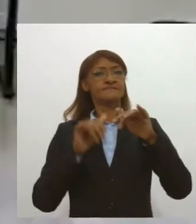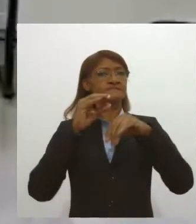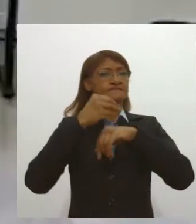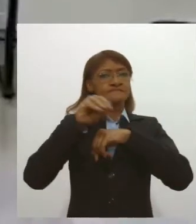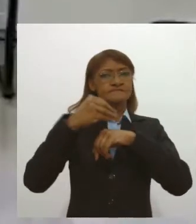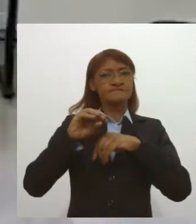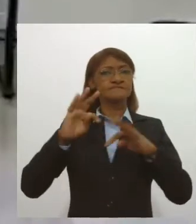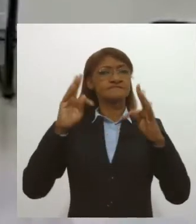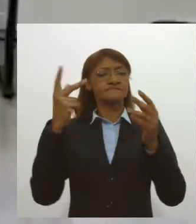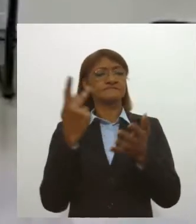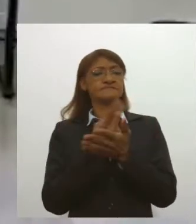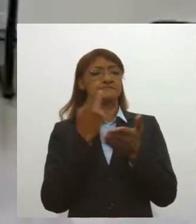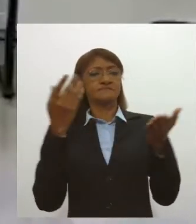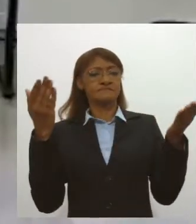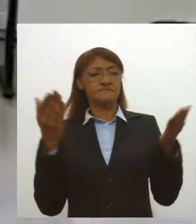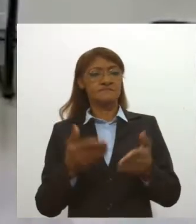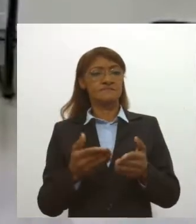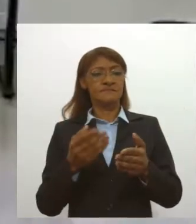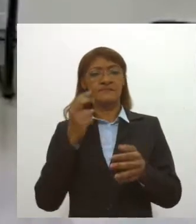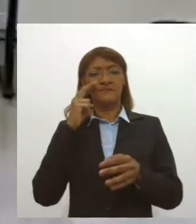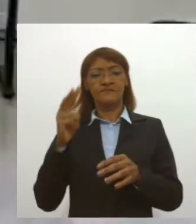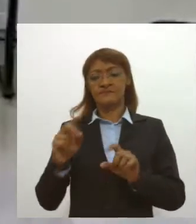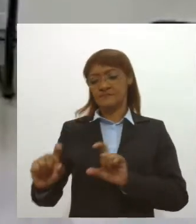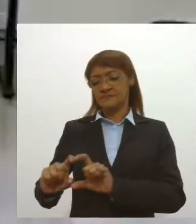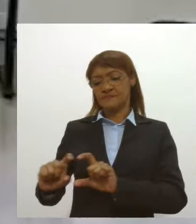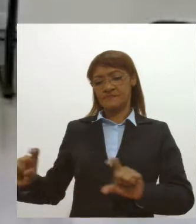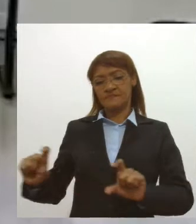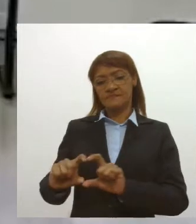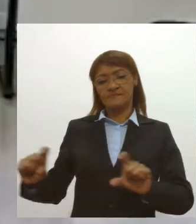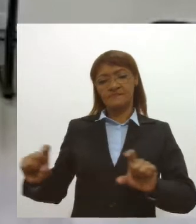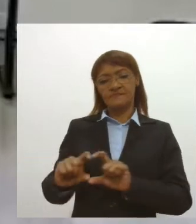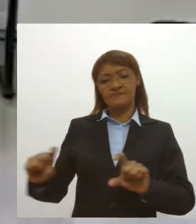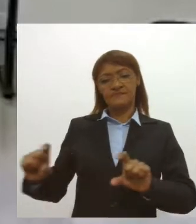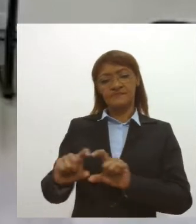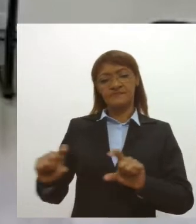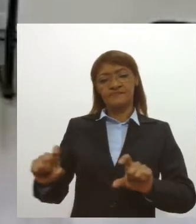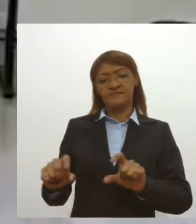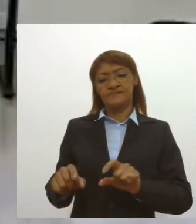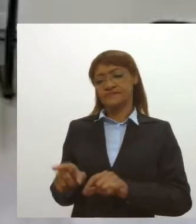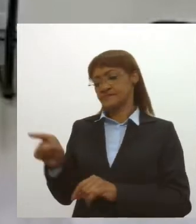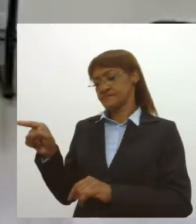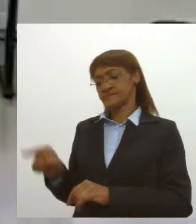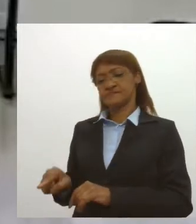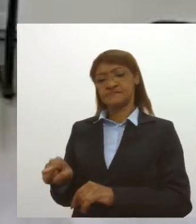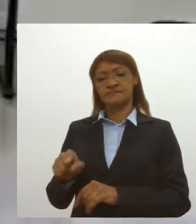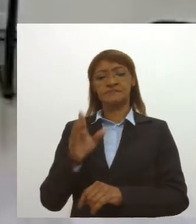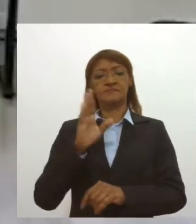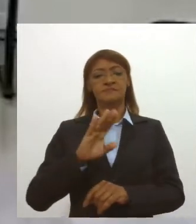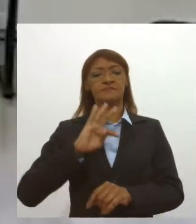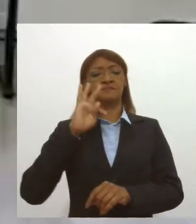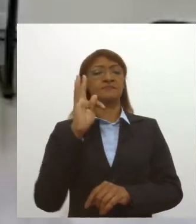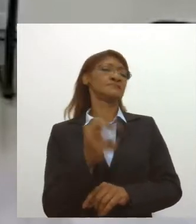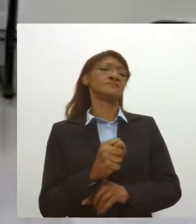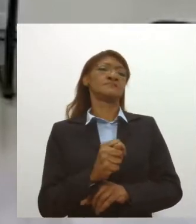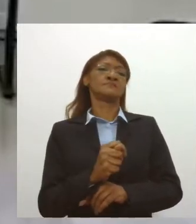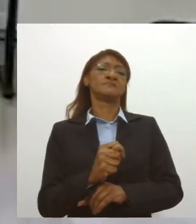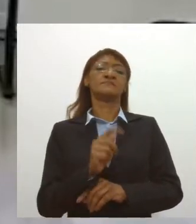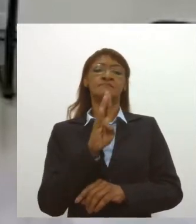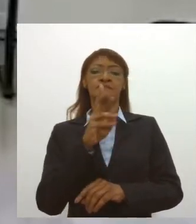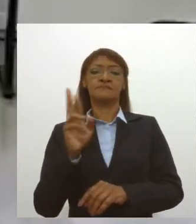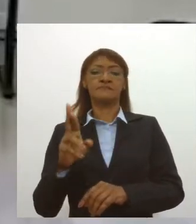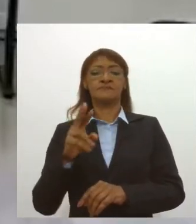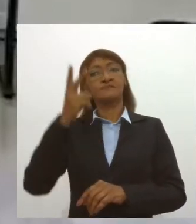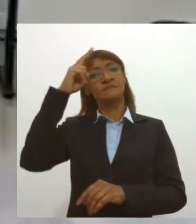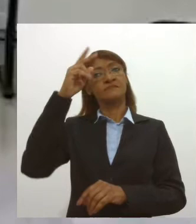na sessão hoje, é só conferir o nosso site, o site da agência de notícias, no al.se.leg.br. E lembrando que